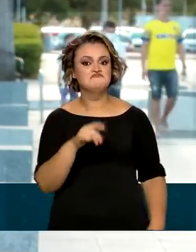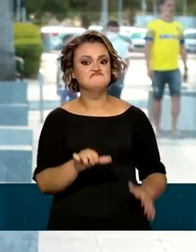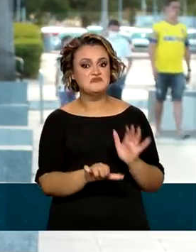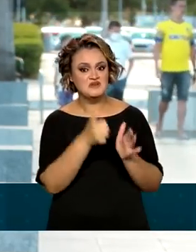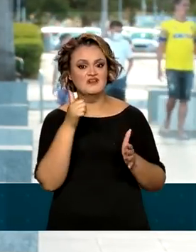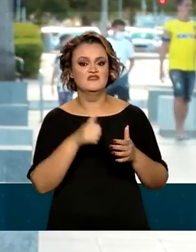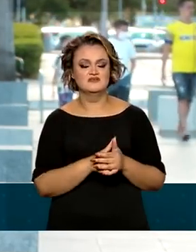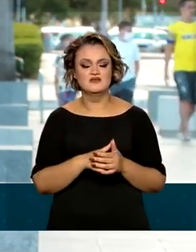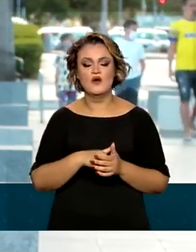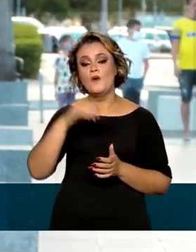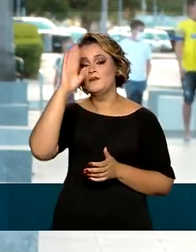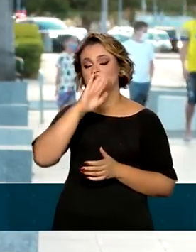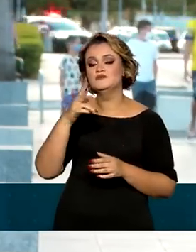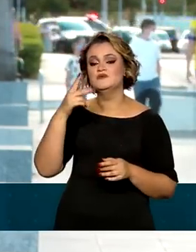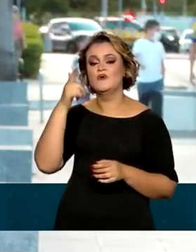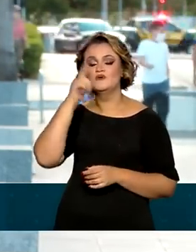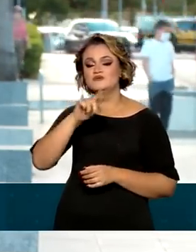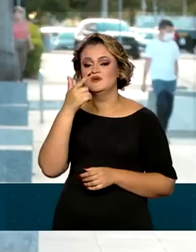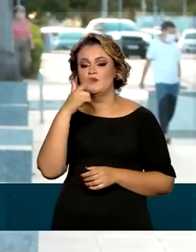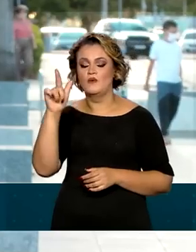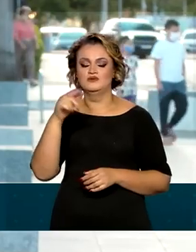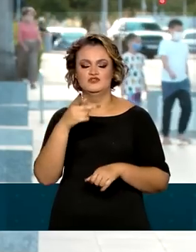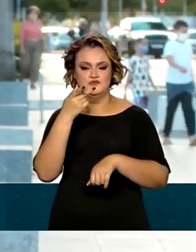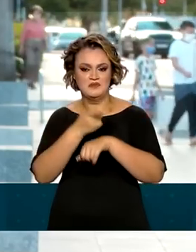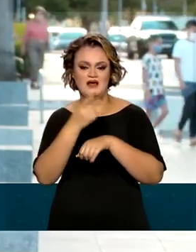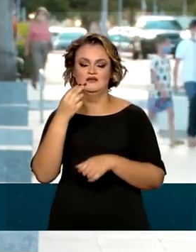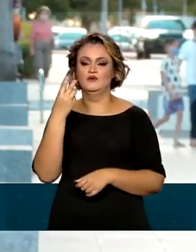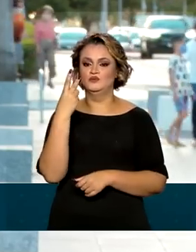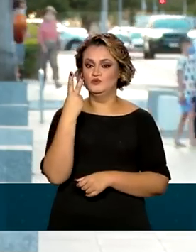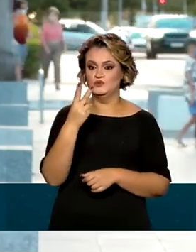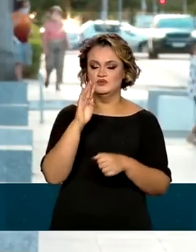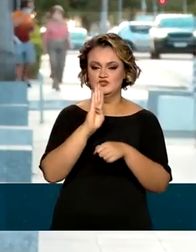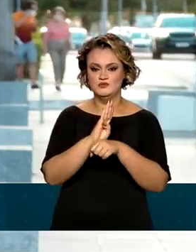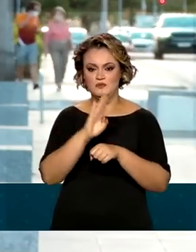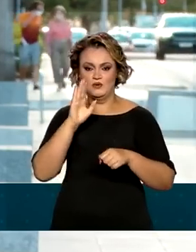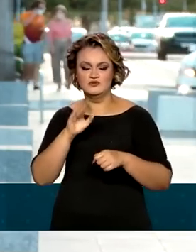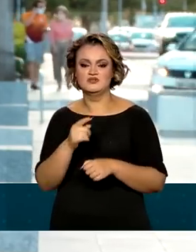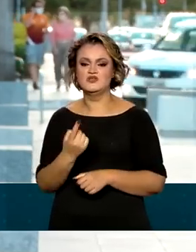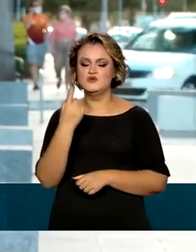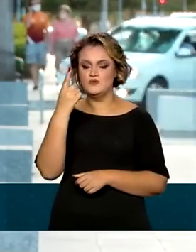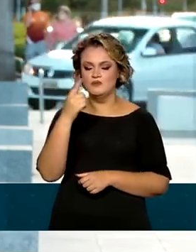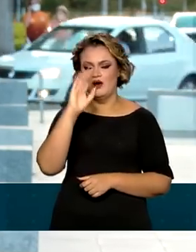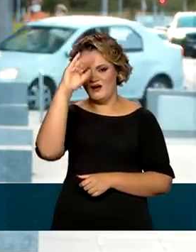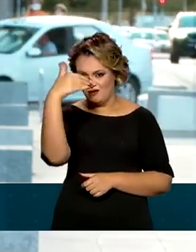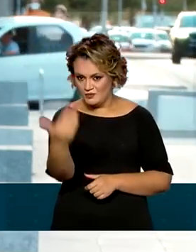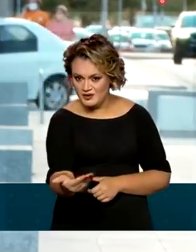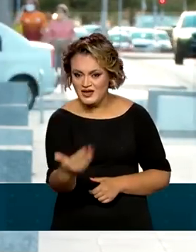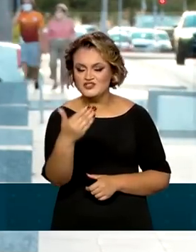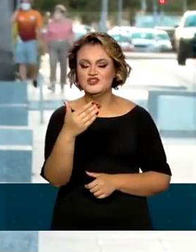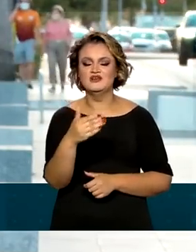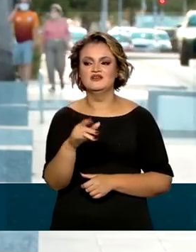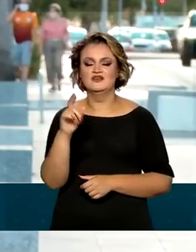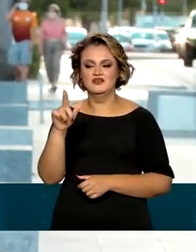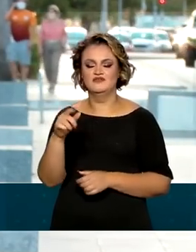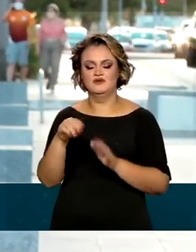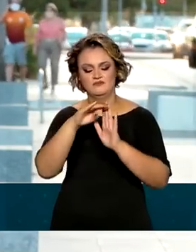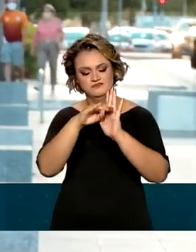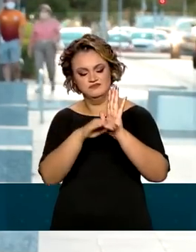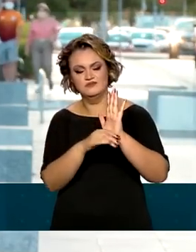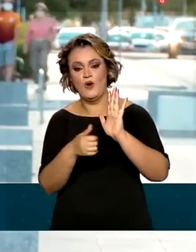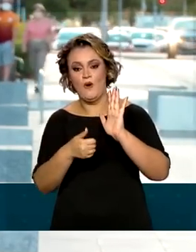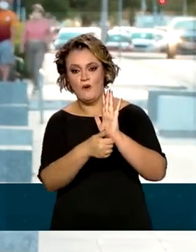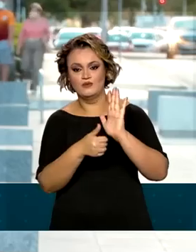O Brasil também conquistou uma de prata, duas de bronze e uma menção honrosa. E ficou na 19ª